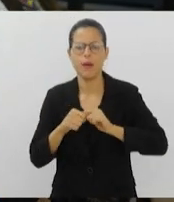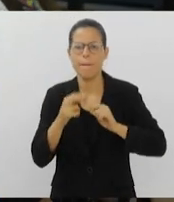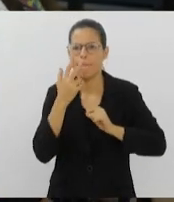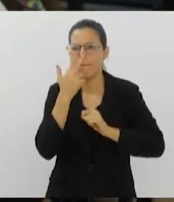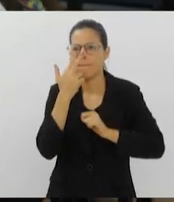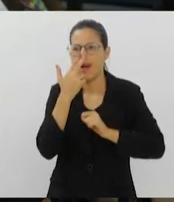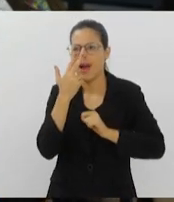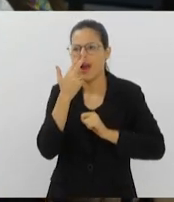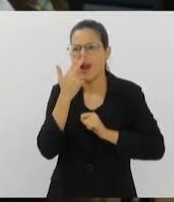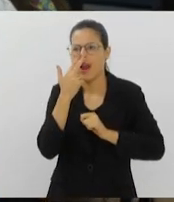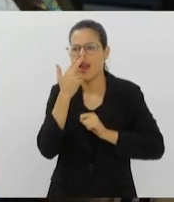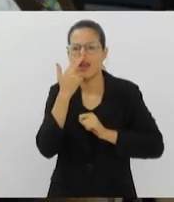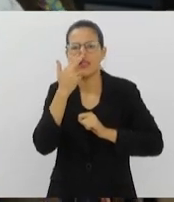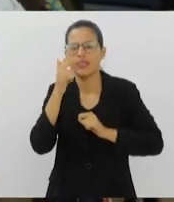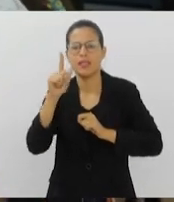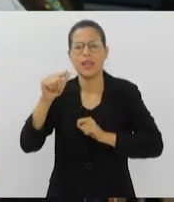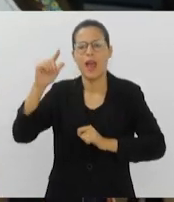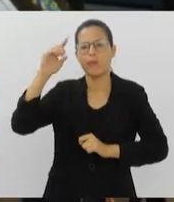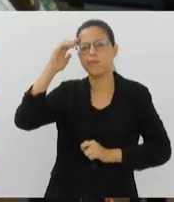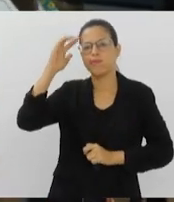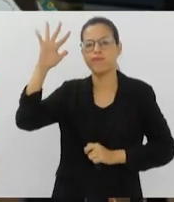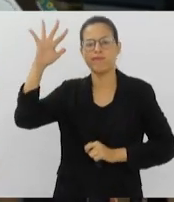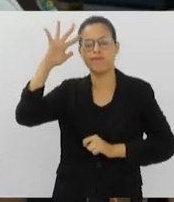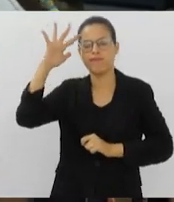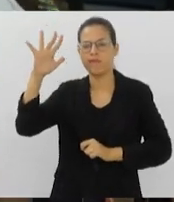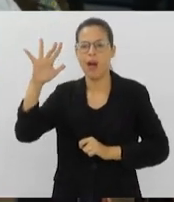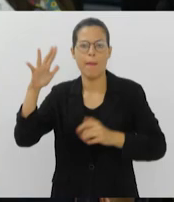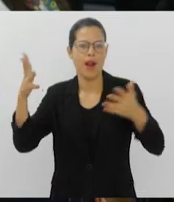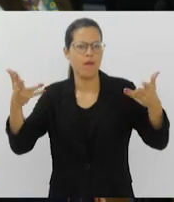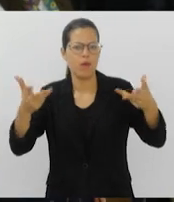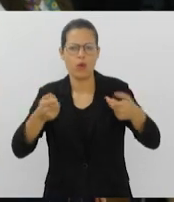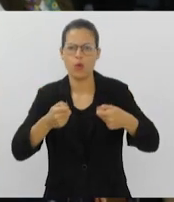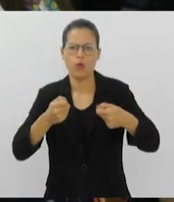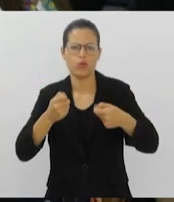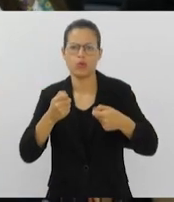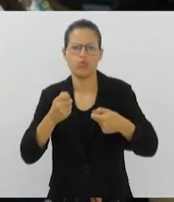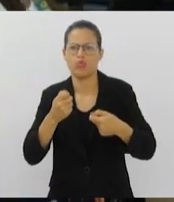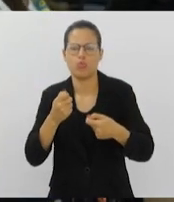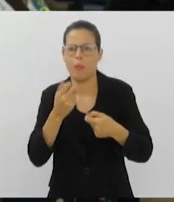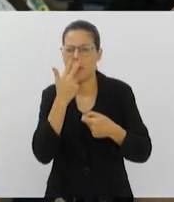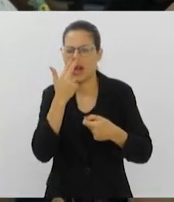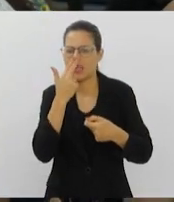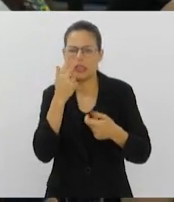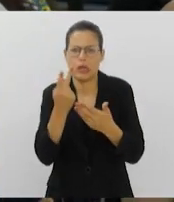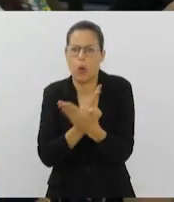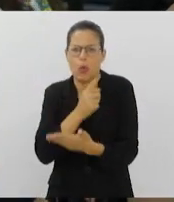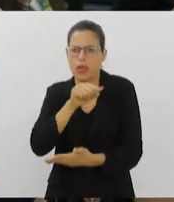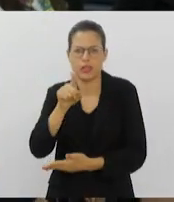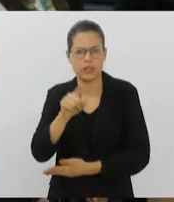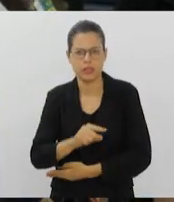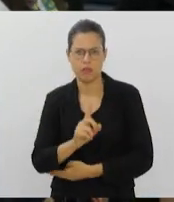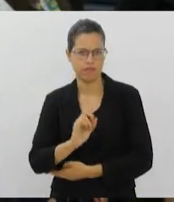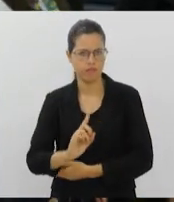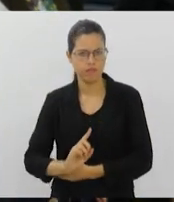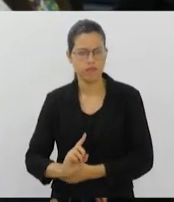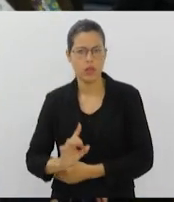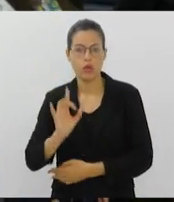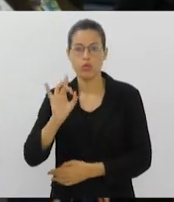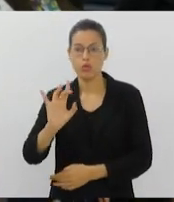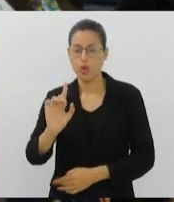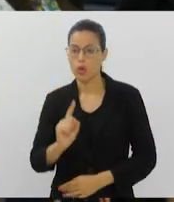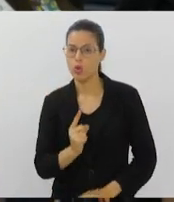na lista e no País da Maravilha. Está tudo maravilhoso e não acontece cancelamento nenhum. Só em uma das